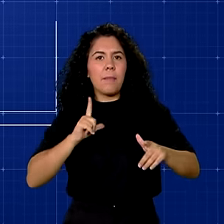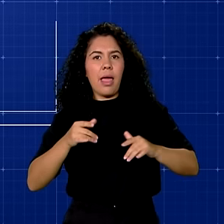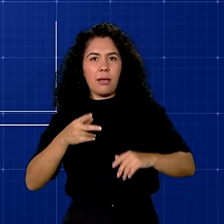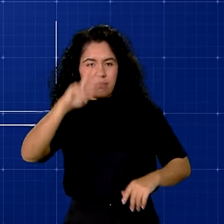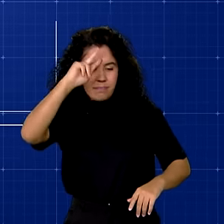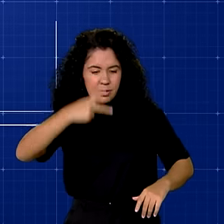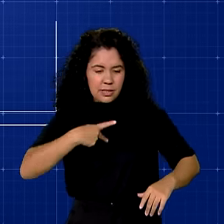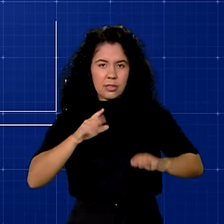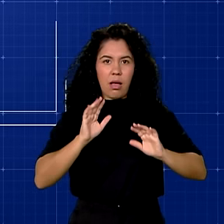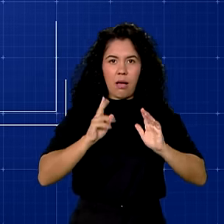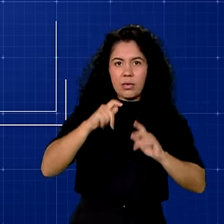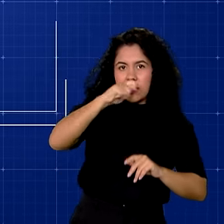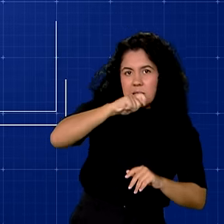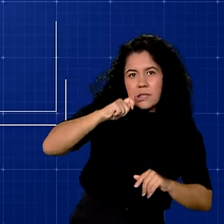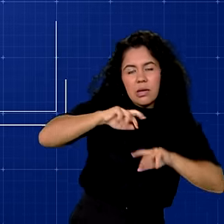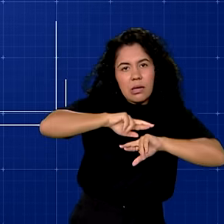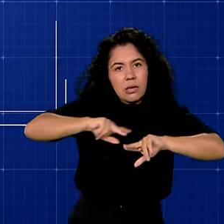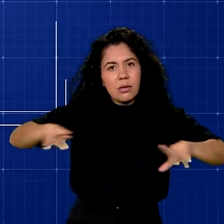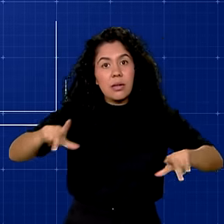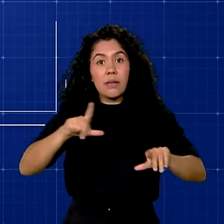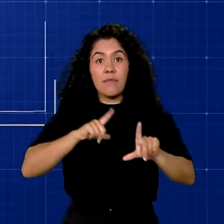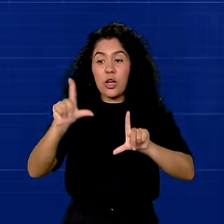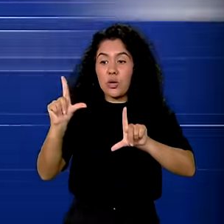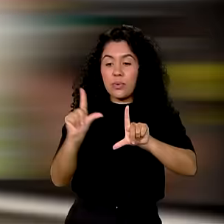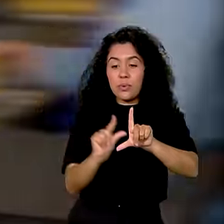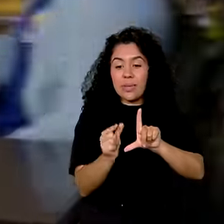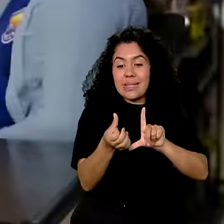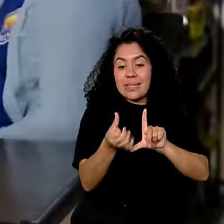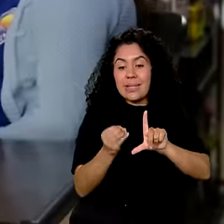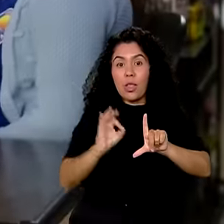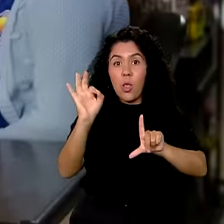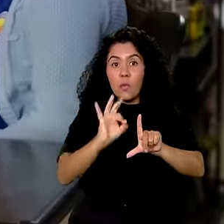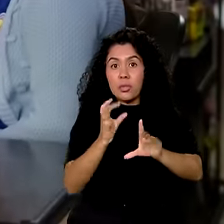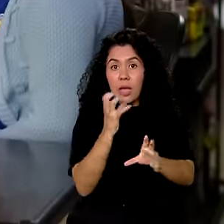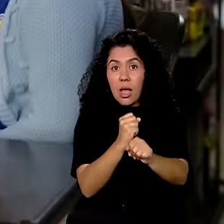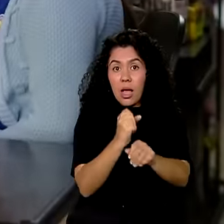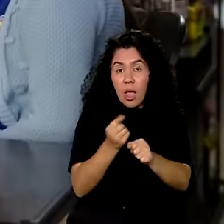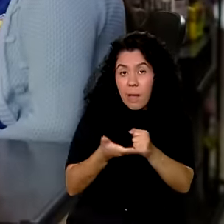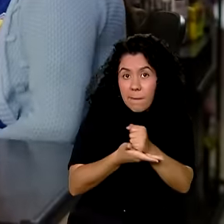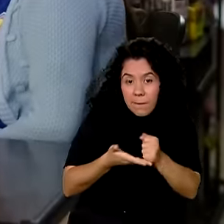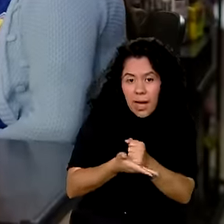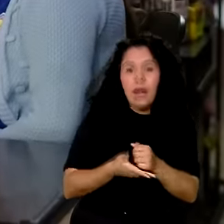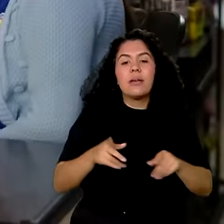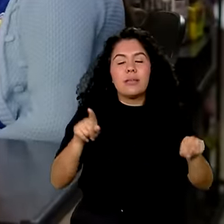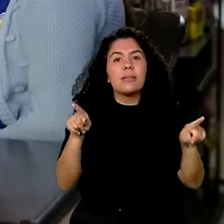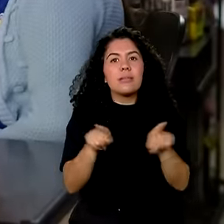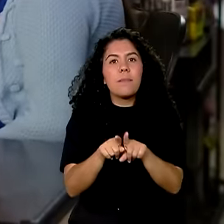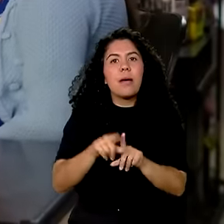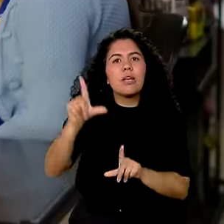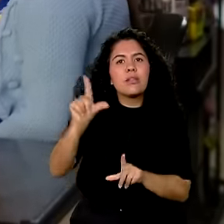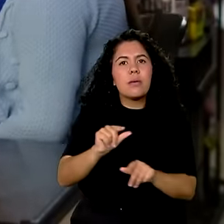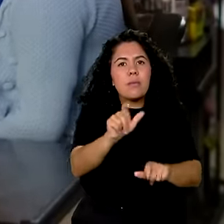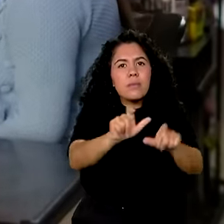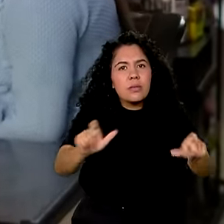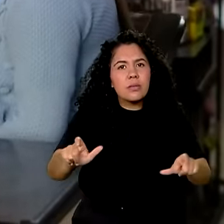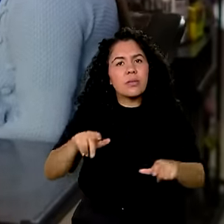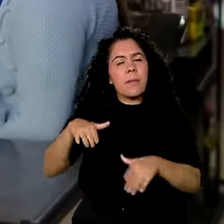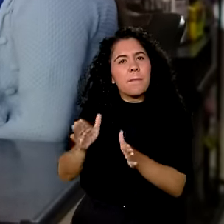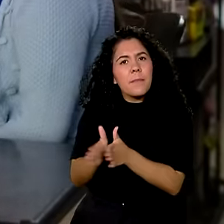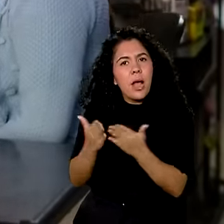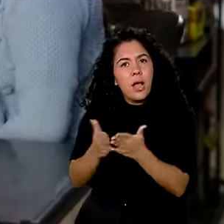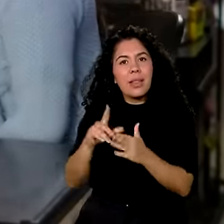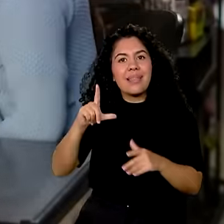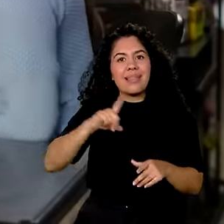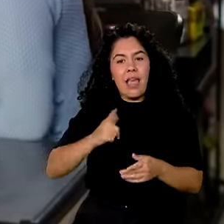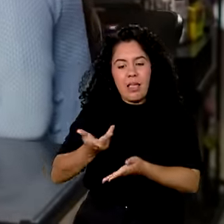terão a alíquota reduzida em até 60%. Para aliviar ainda mais a carga dos mais pobres, a reforma prevê um